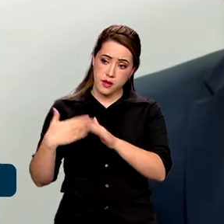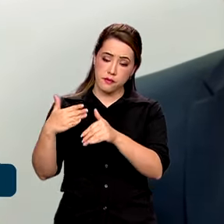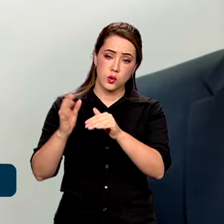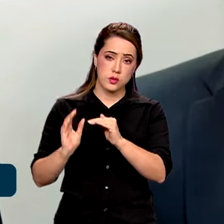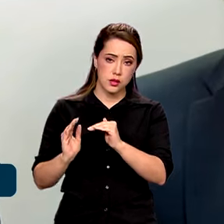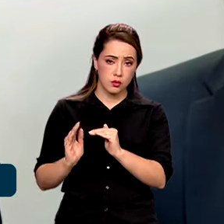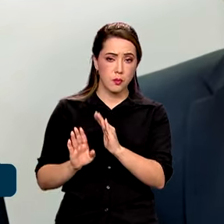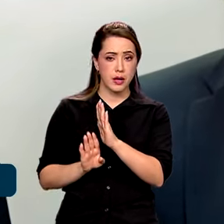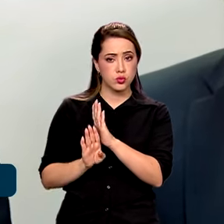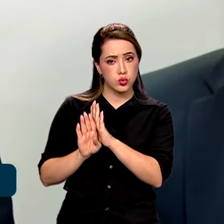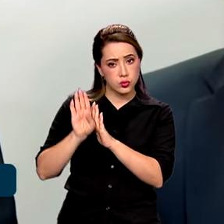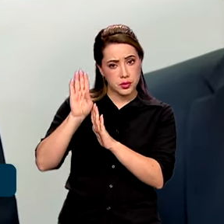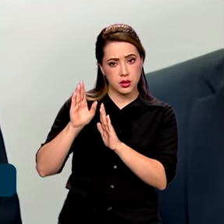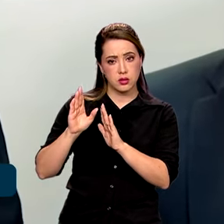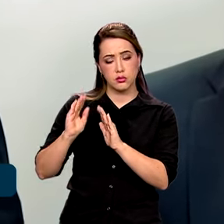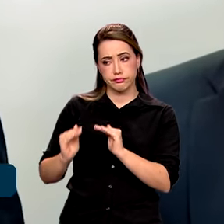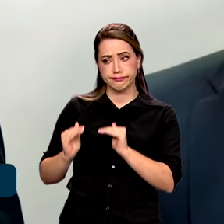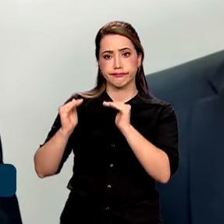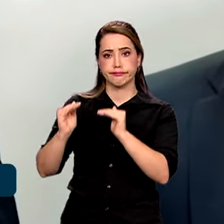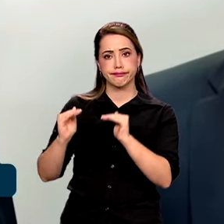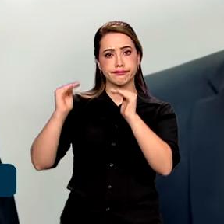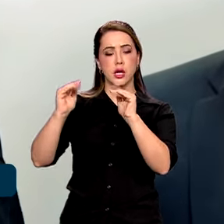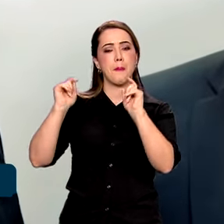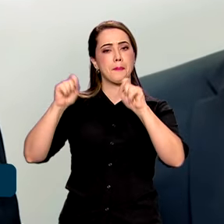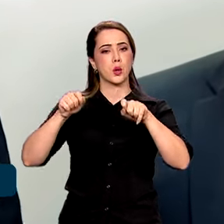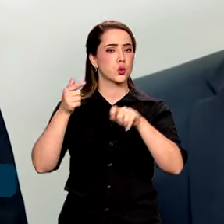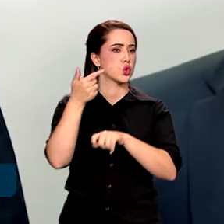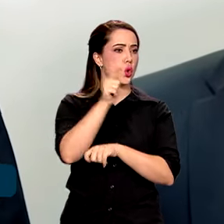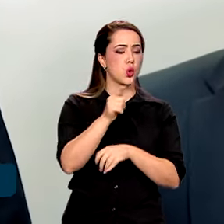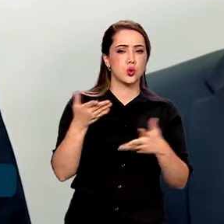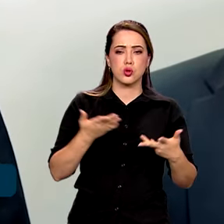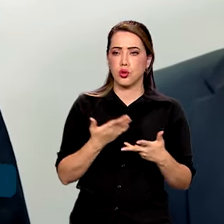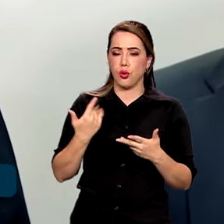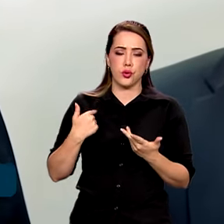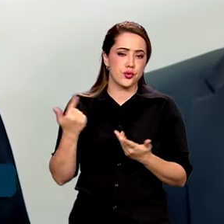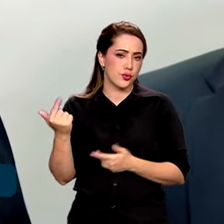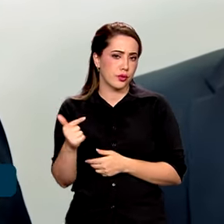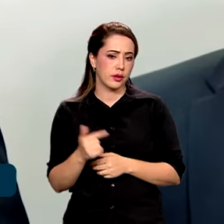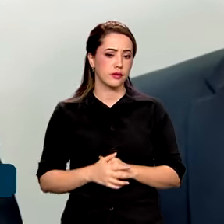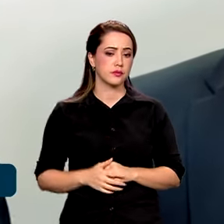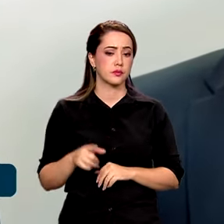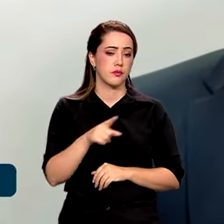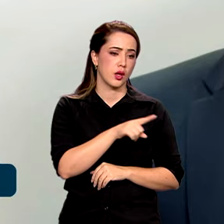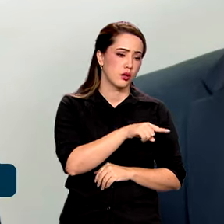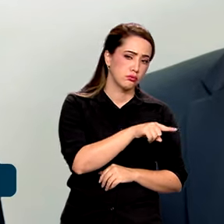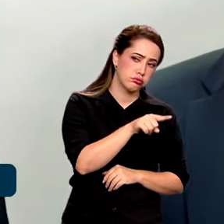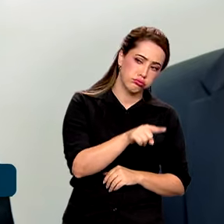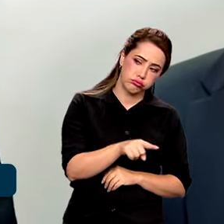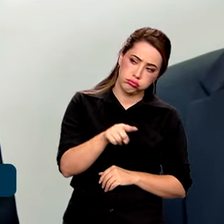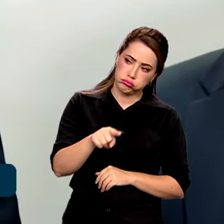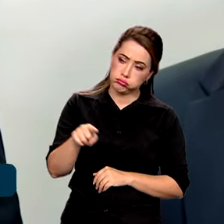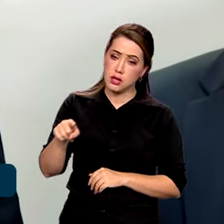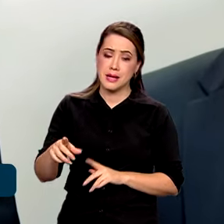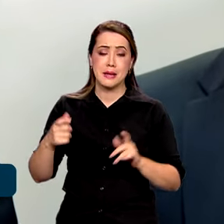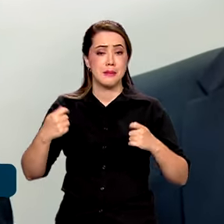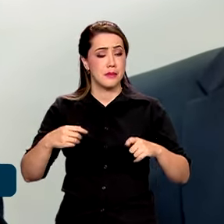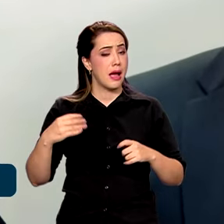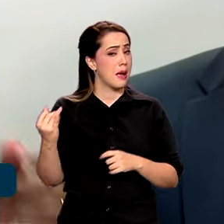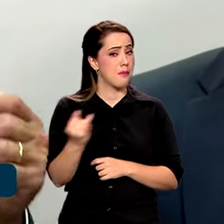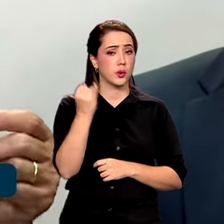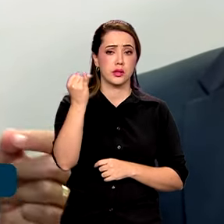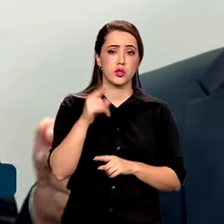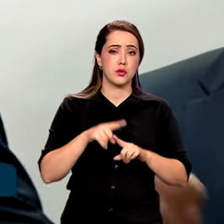carreira pode ter outros componentes que hoje não são considerados. Então, isso tudo é importante.